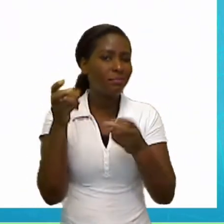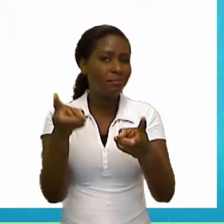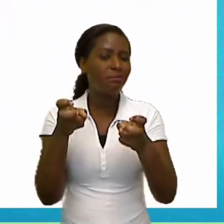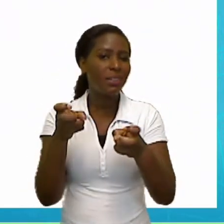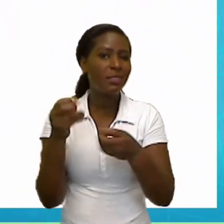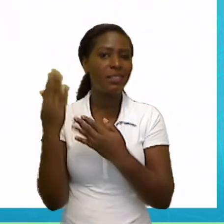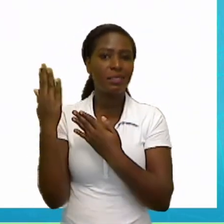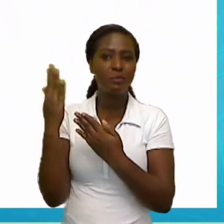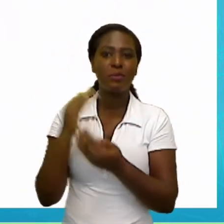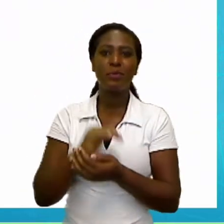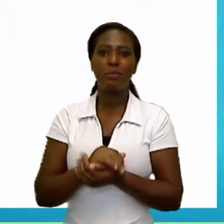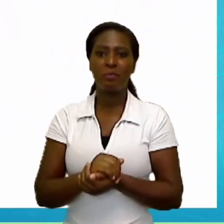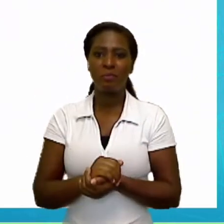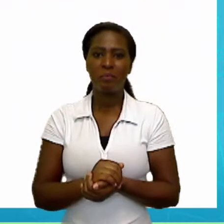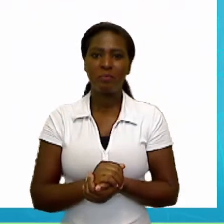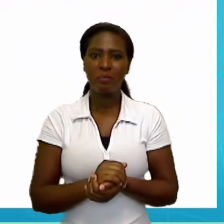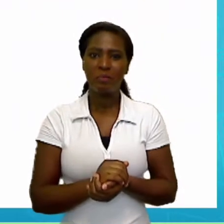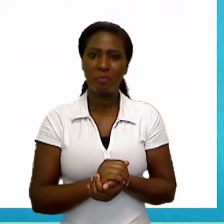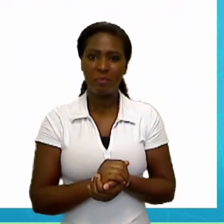Pencil case.